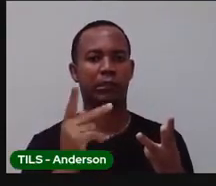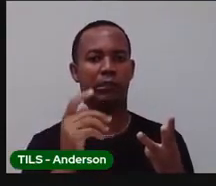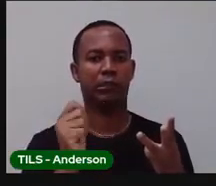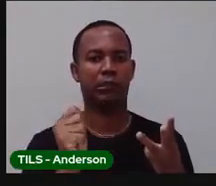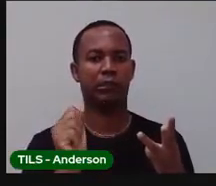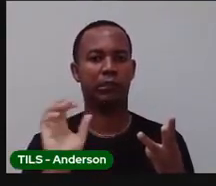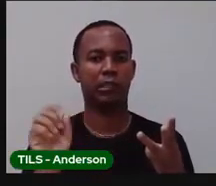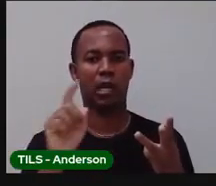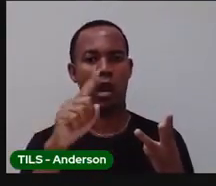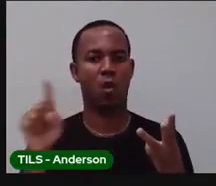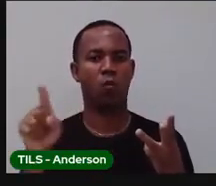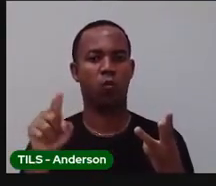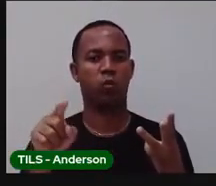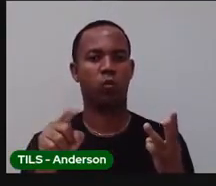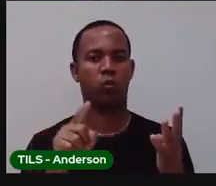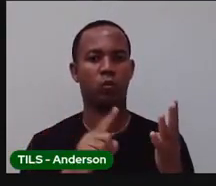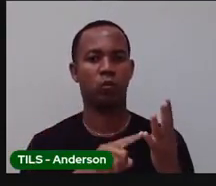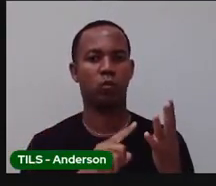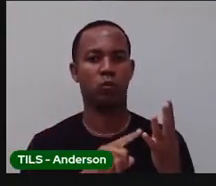Rei.